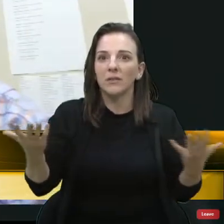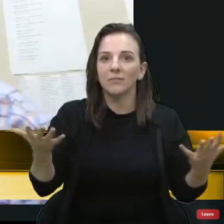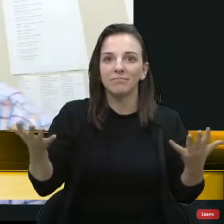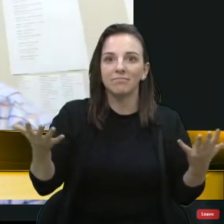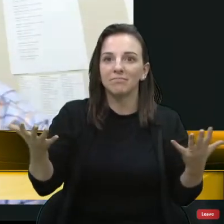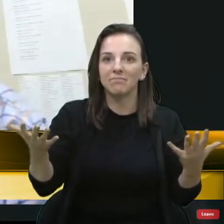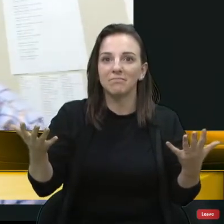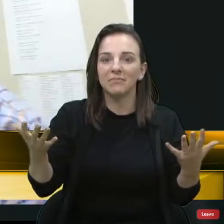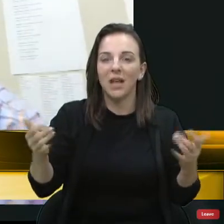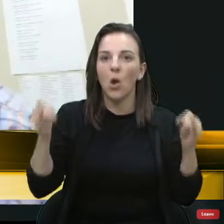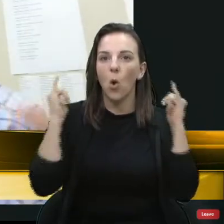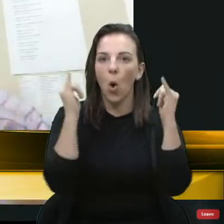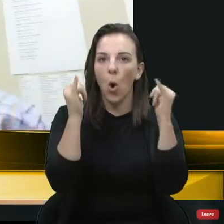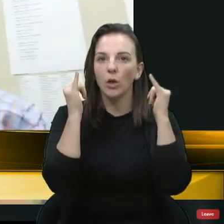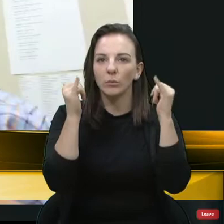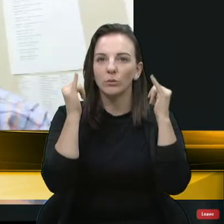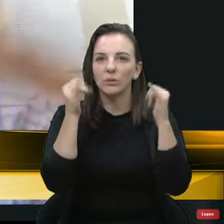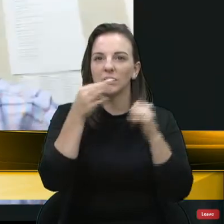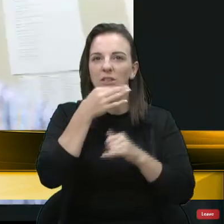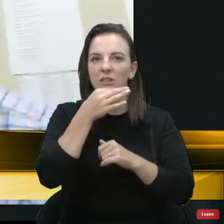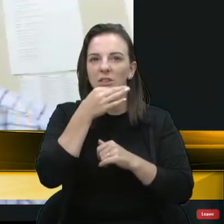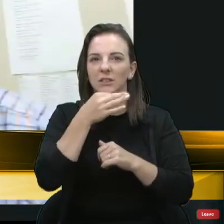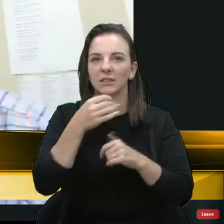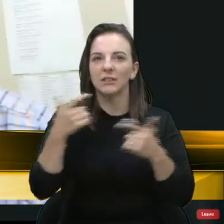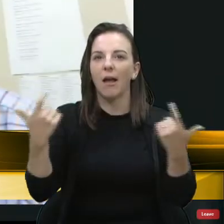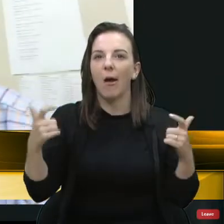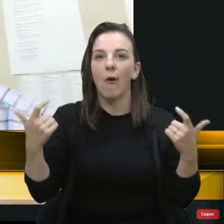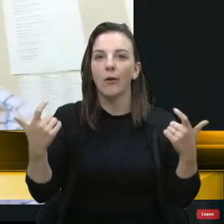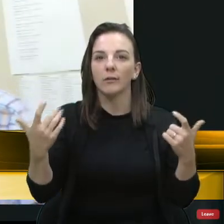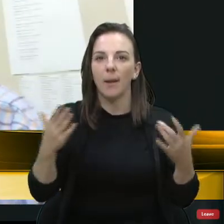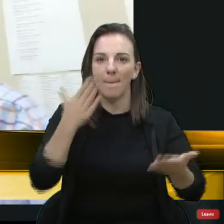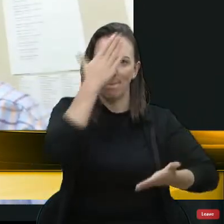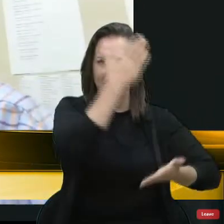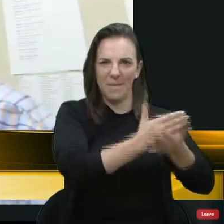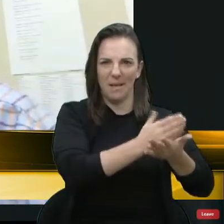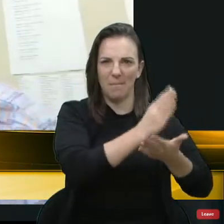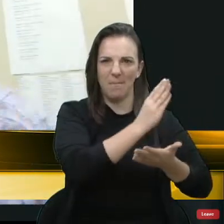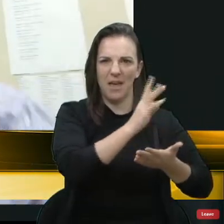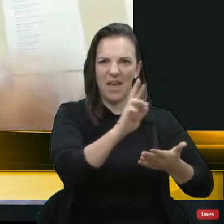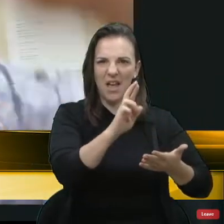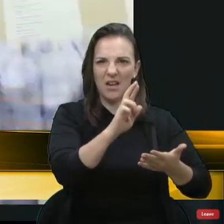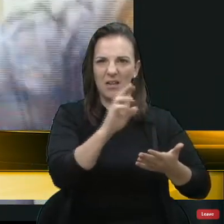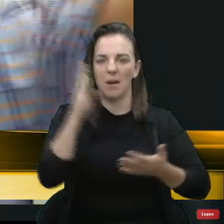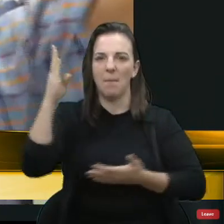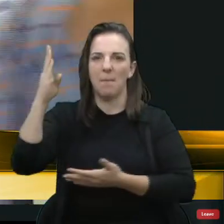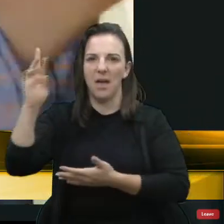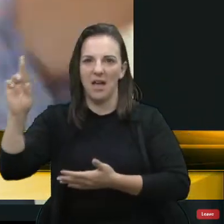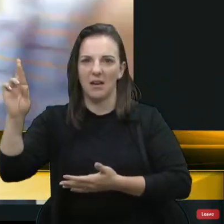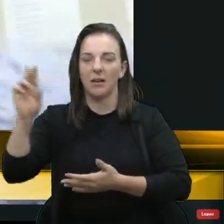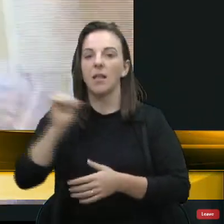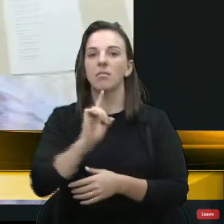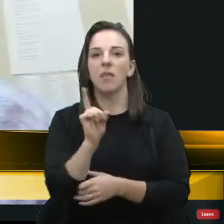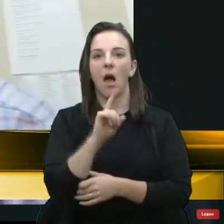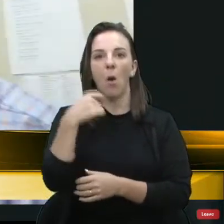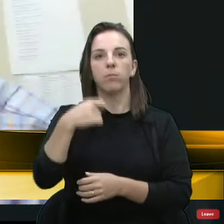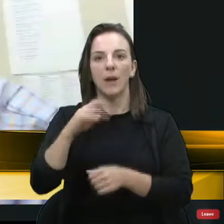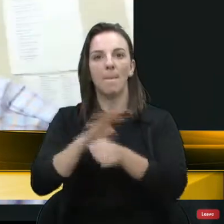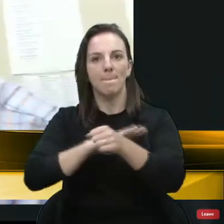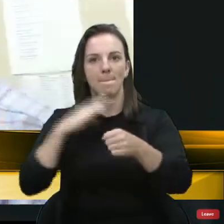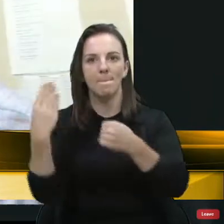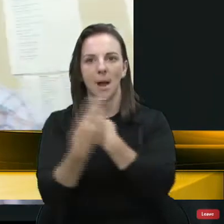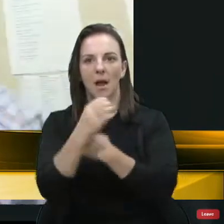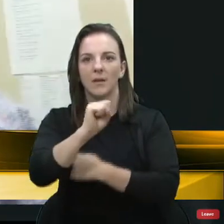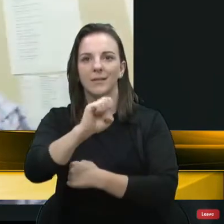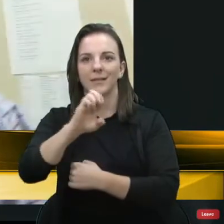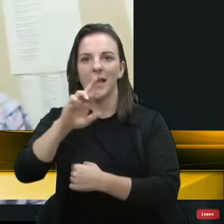ficam em ponto estratégico, tipo, na metade das BR. Não, você tem que ir lá no bairro serrano, lá no bairro de Rio Riço, lá no bairro Riolão,